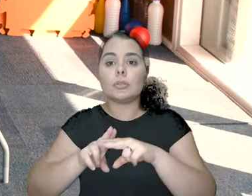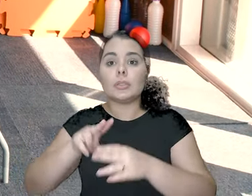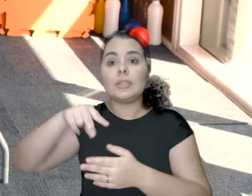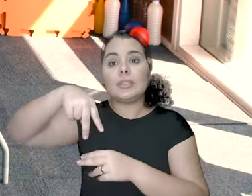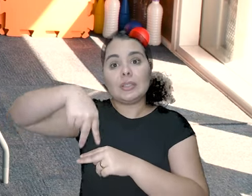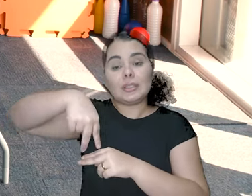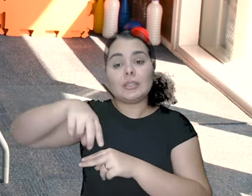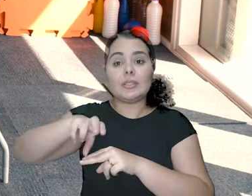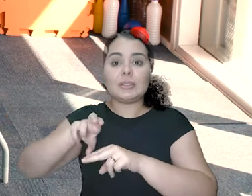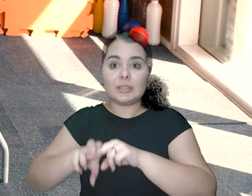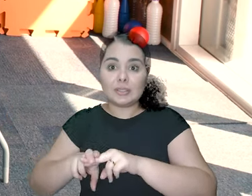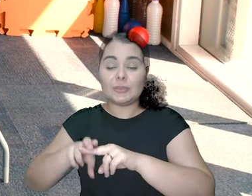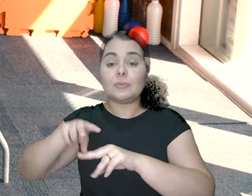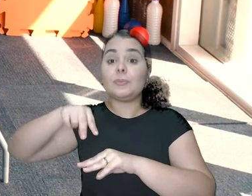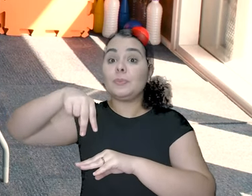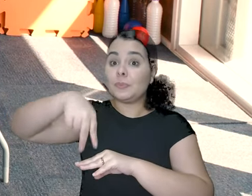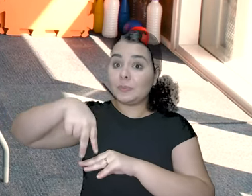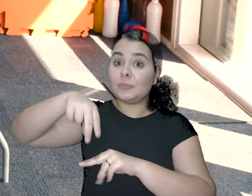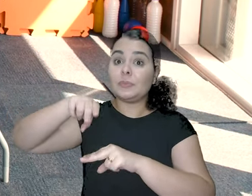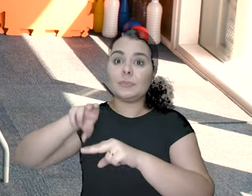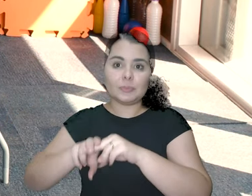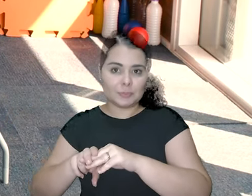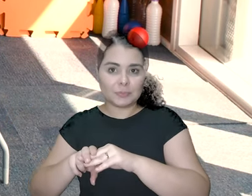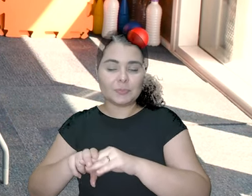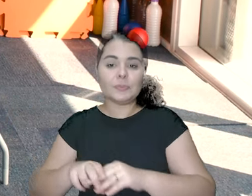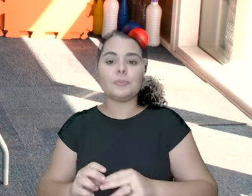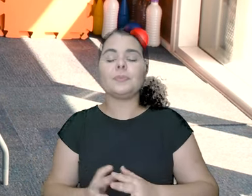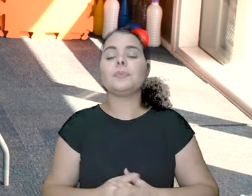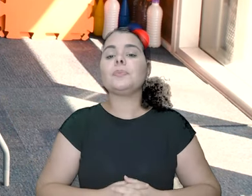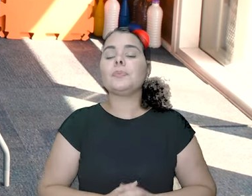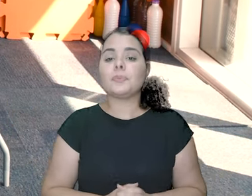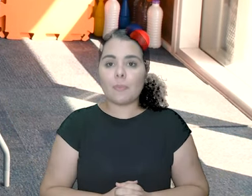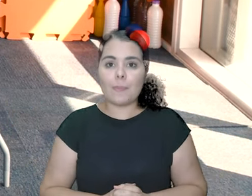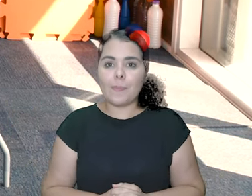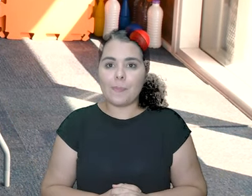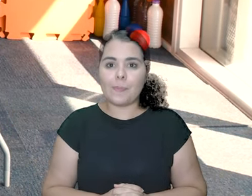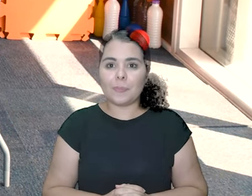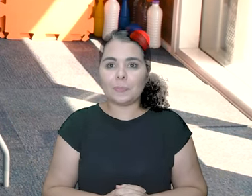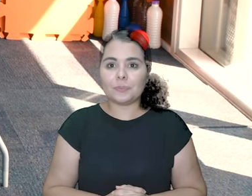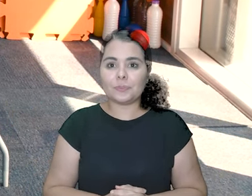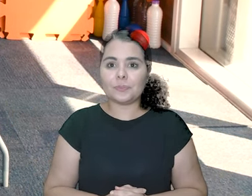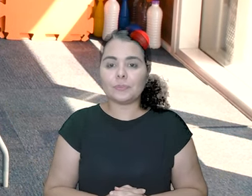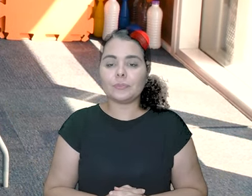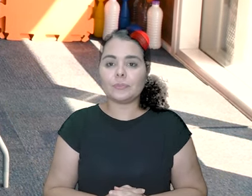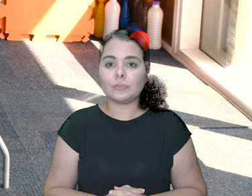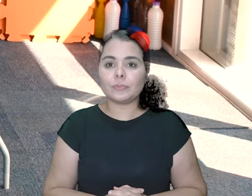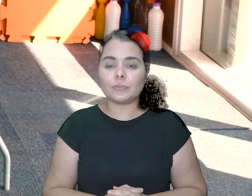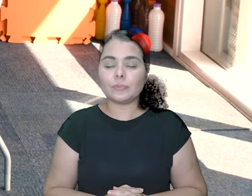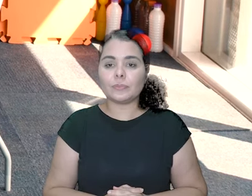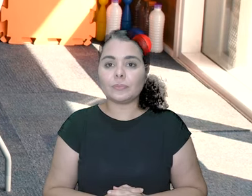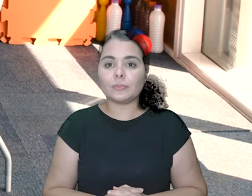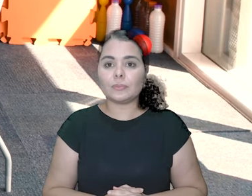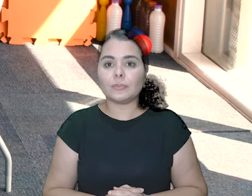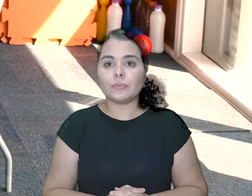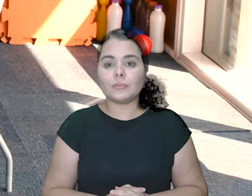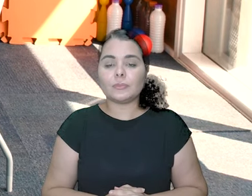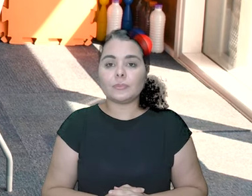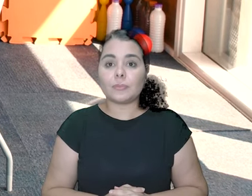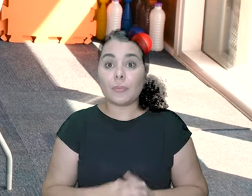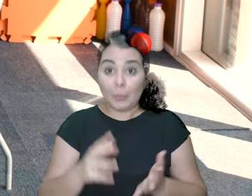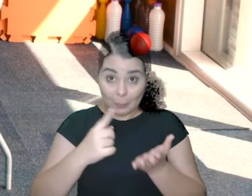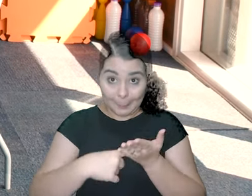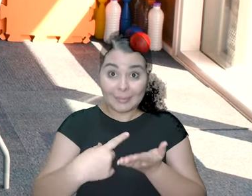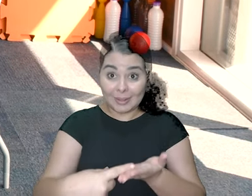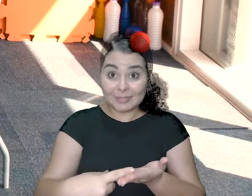é o levanta e desce da cadeira. Os braços à frente do corpo. Subiu e